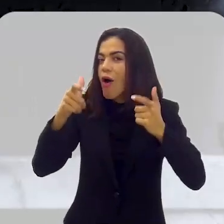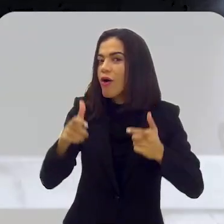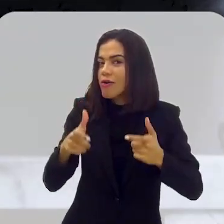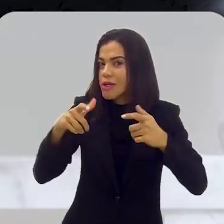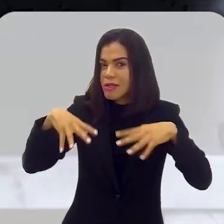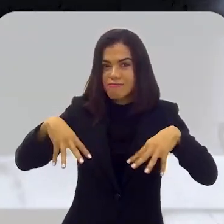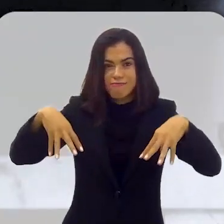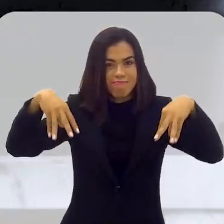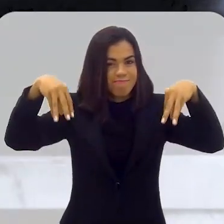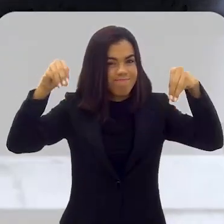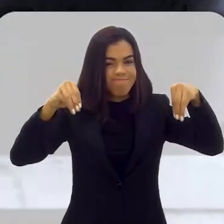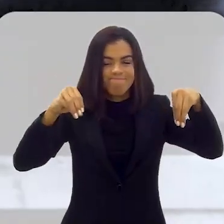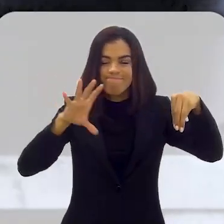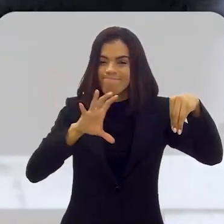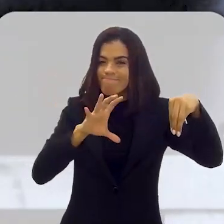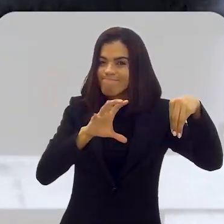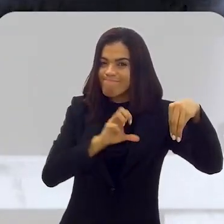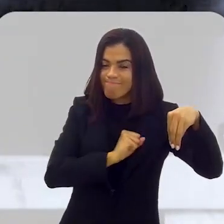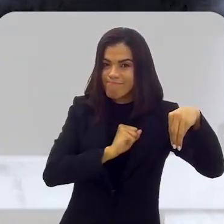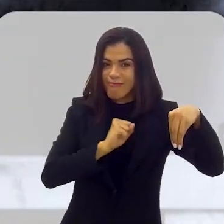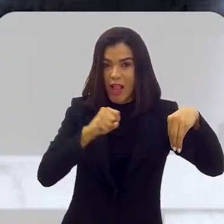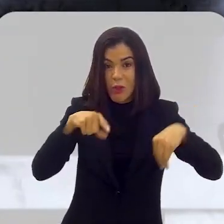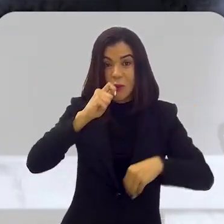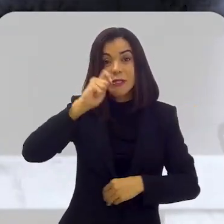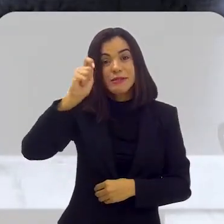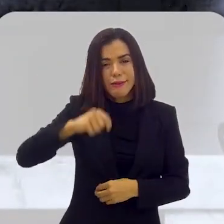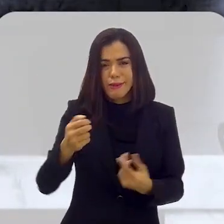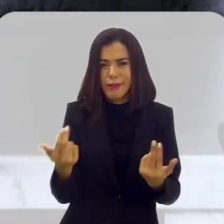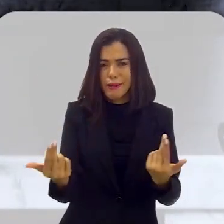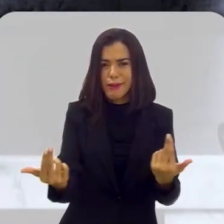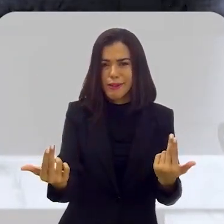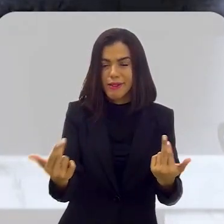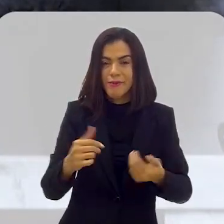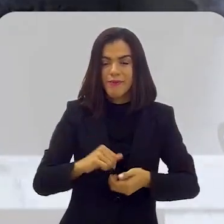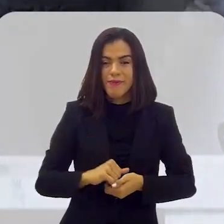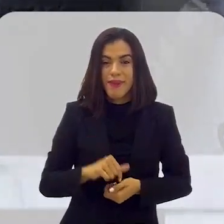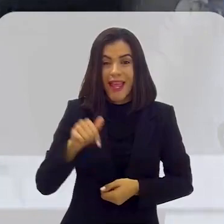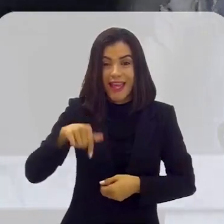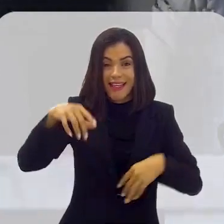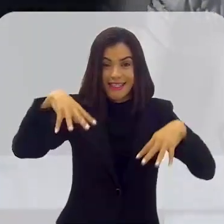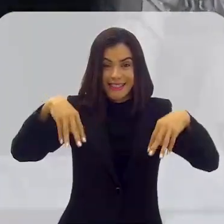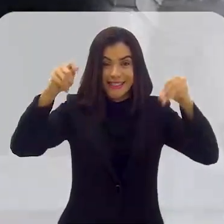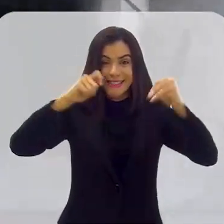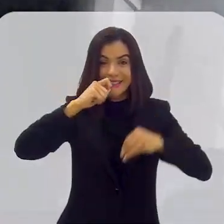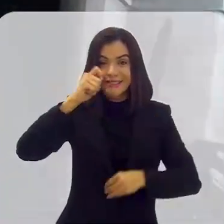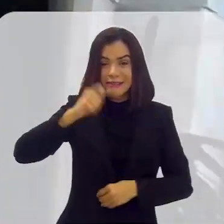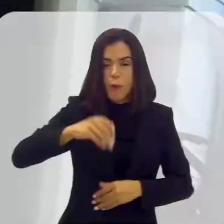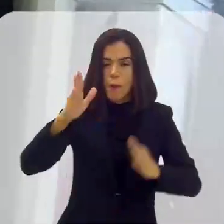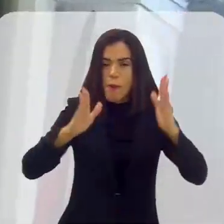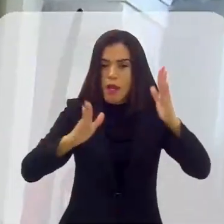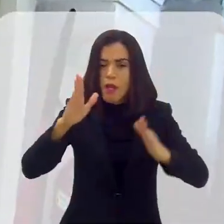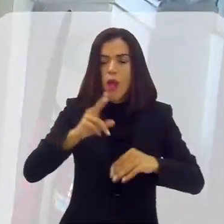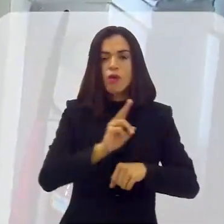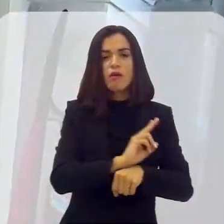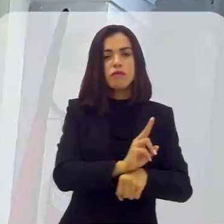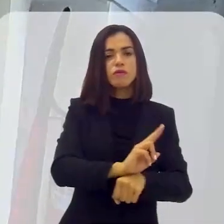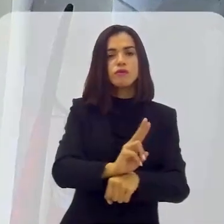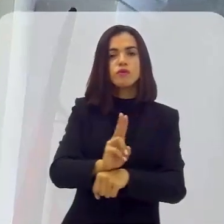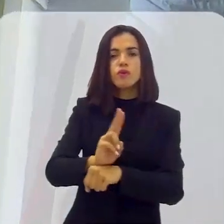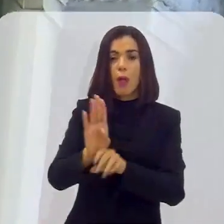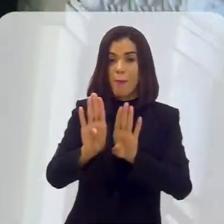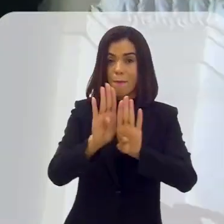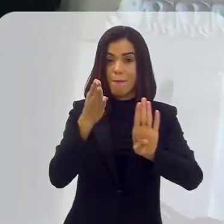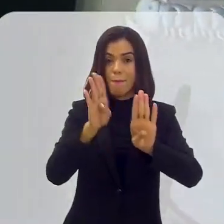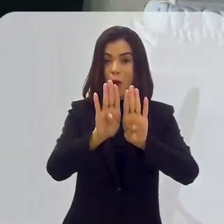preferencialmente em palácios. No Tiradentes, não é diferente. Aqui na casa, um certo tempo, eu estava fazendo